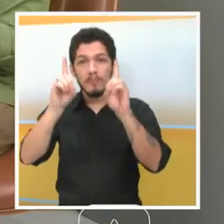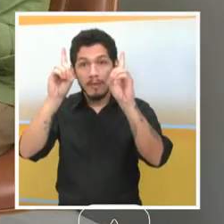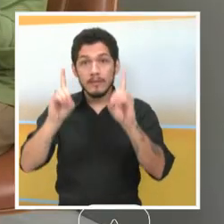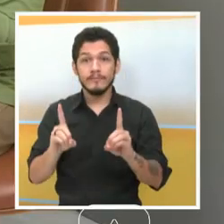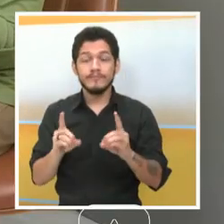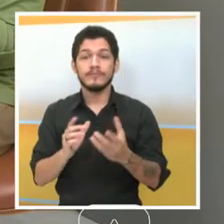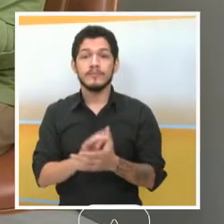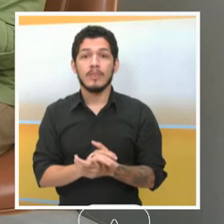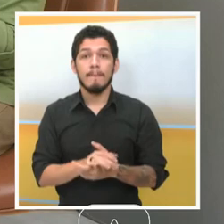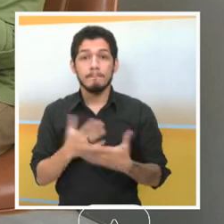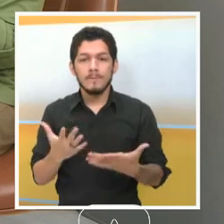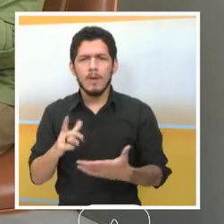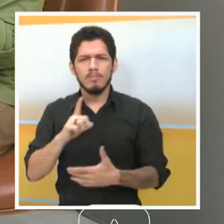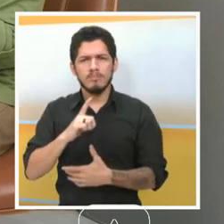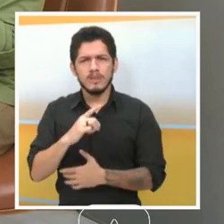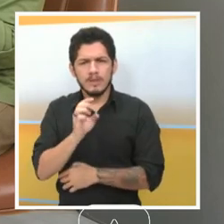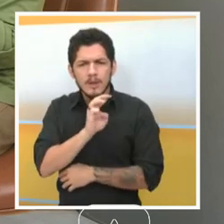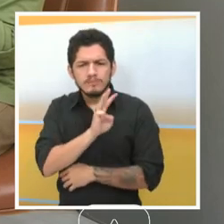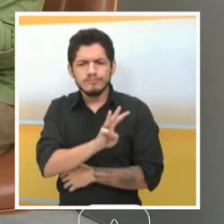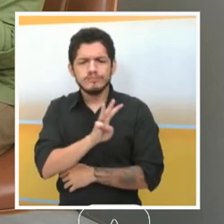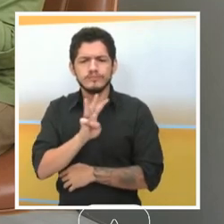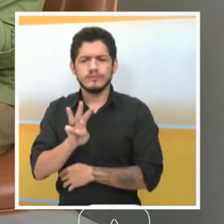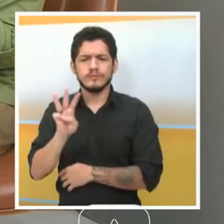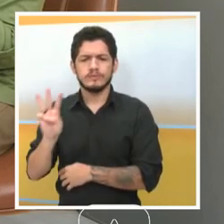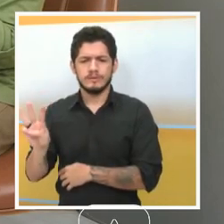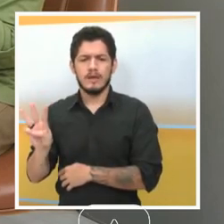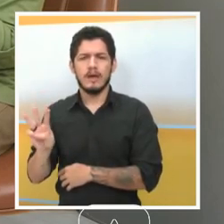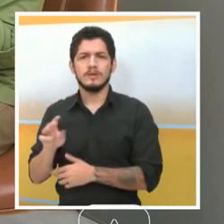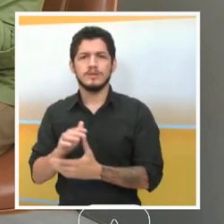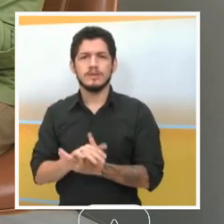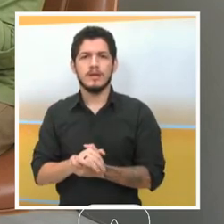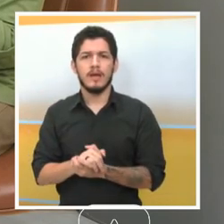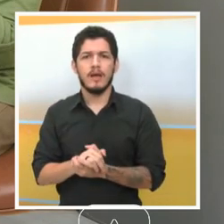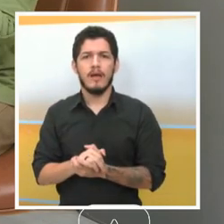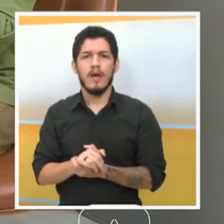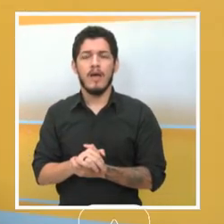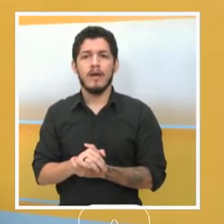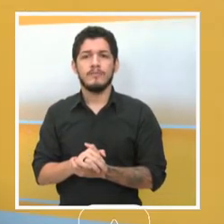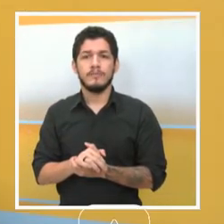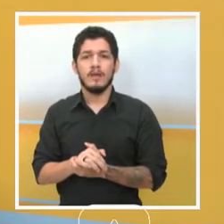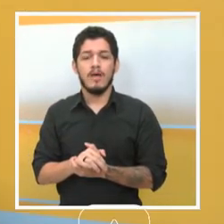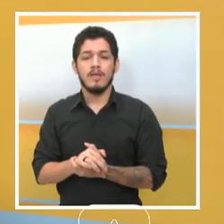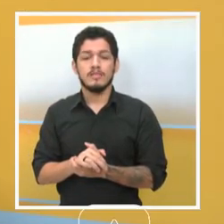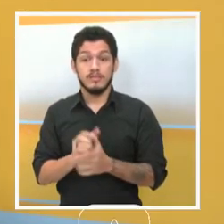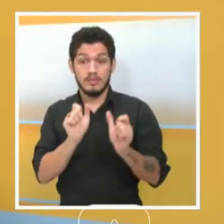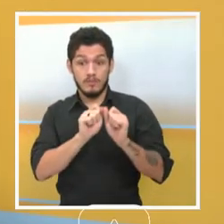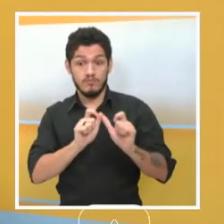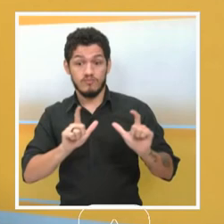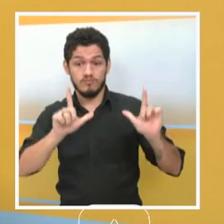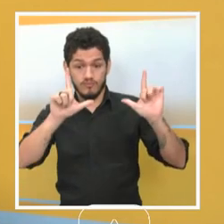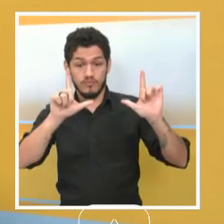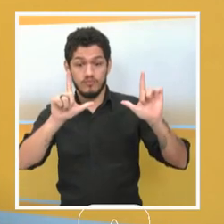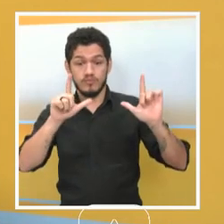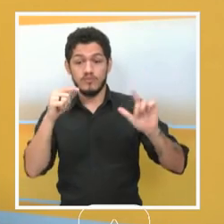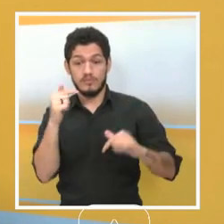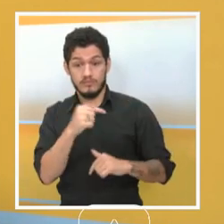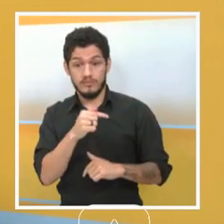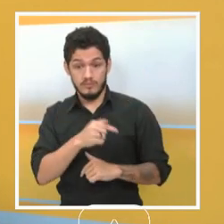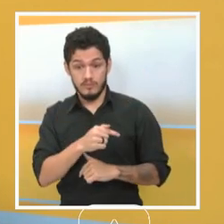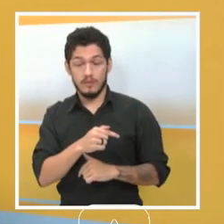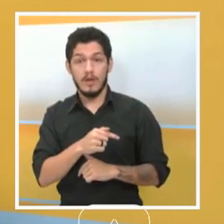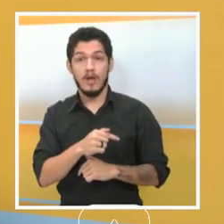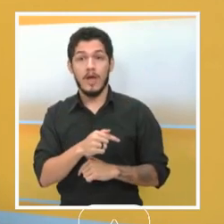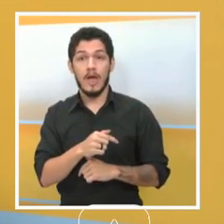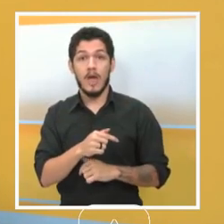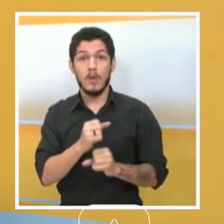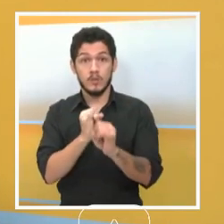Então, tem um site, não é isso? Para fazer a inscrição. Sim, é o site do Parfó, o UFIP. é esse da tela? Exatamente,